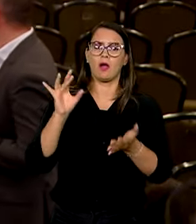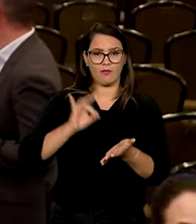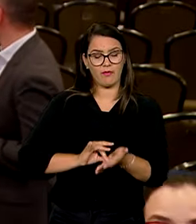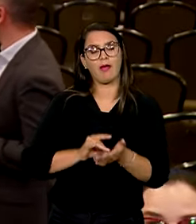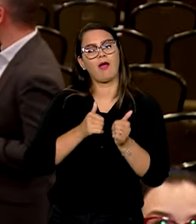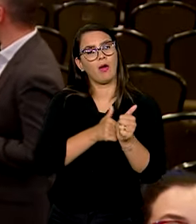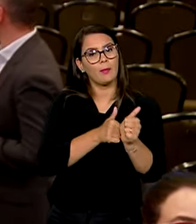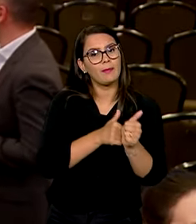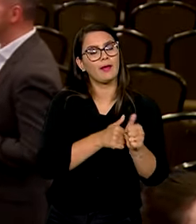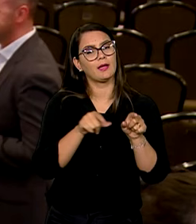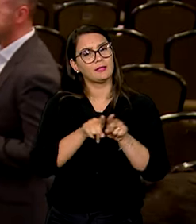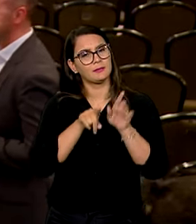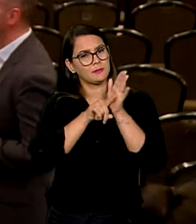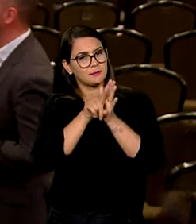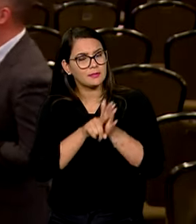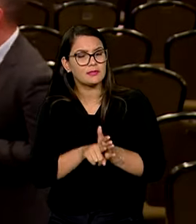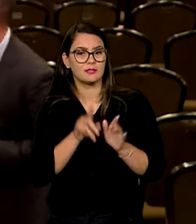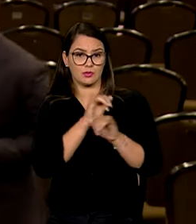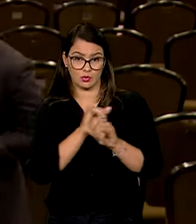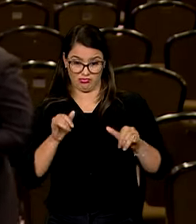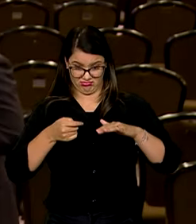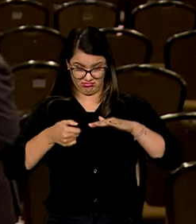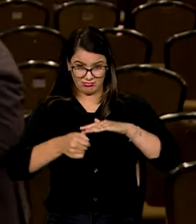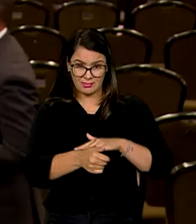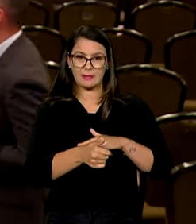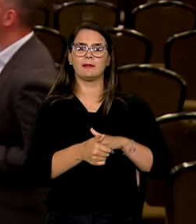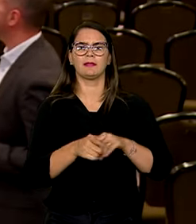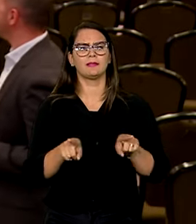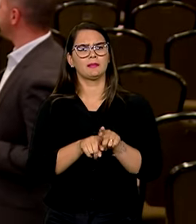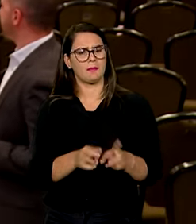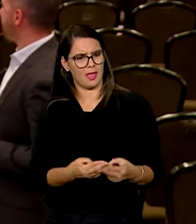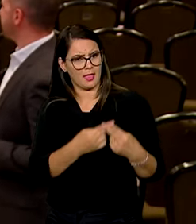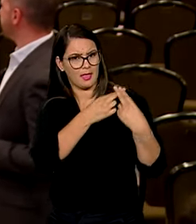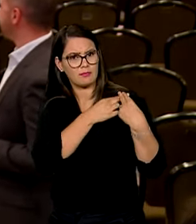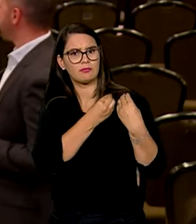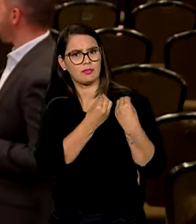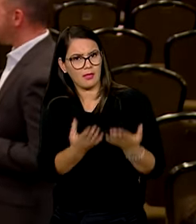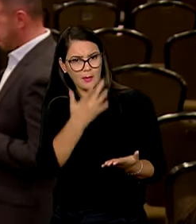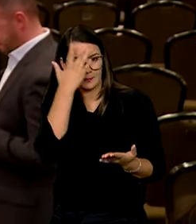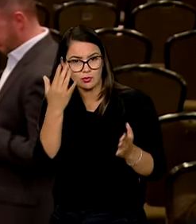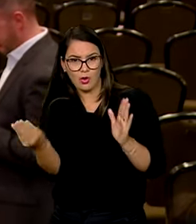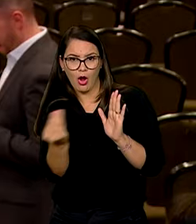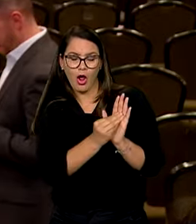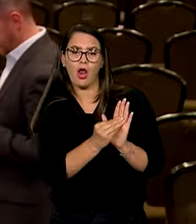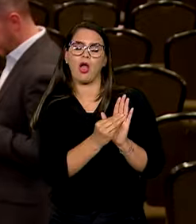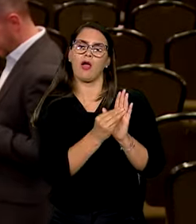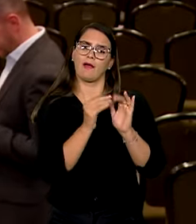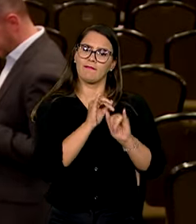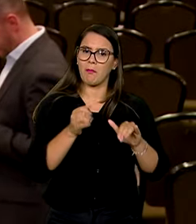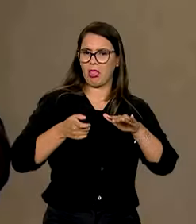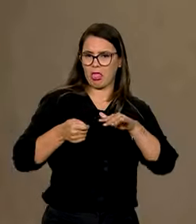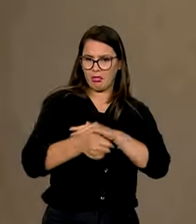meio do acompanhamento e da pesquisa das notícias falsas e da responsabilização de quem produz ou dissemina